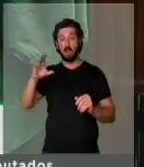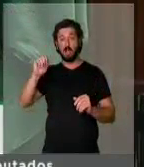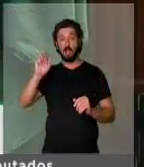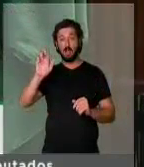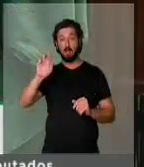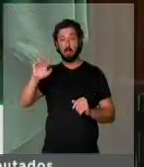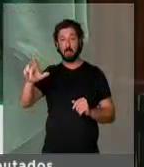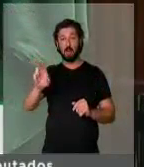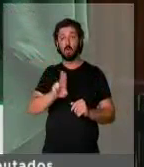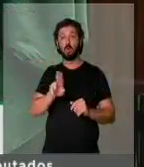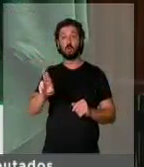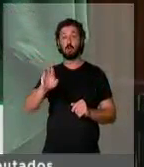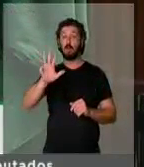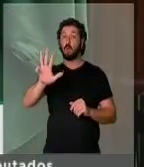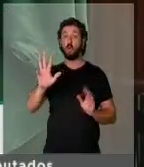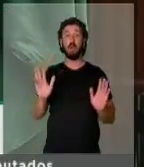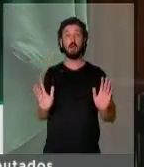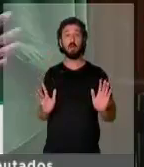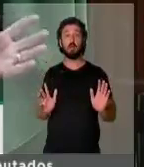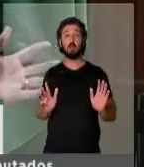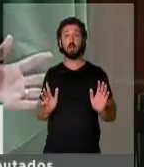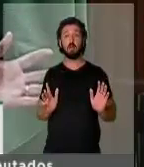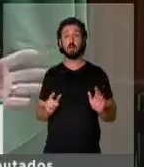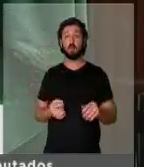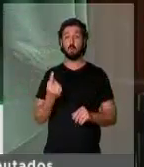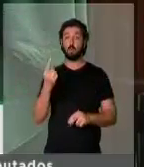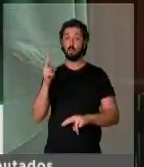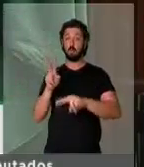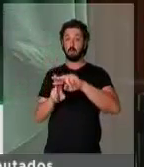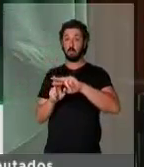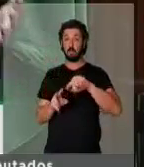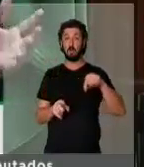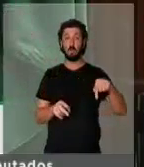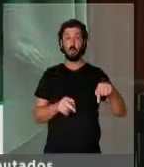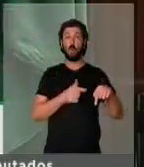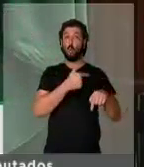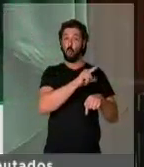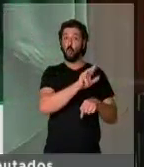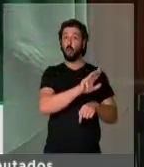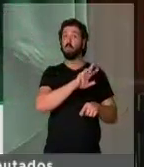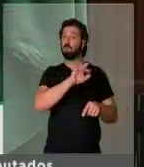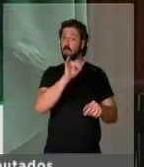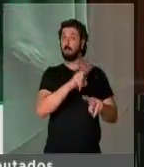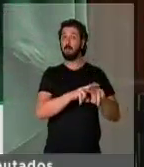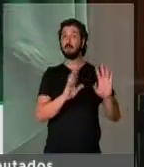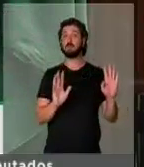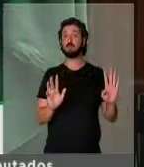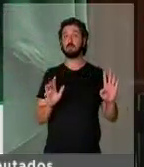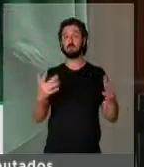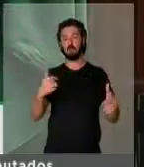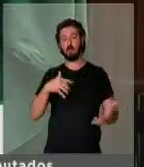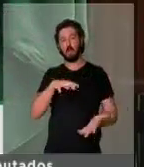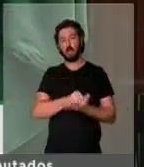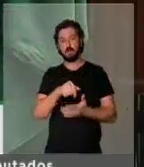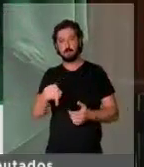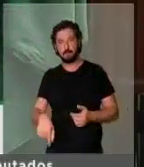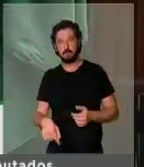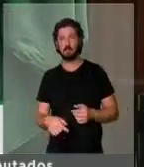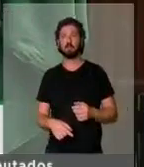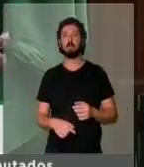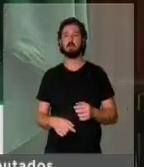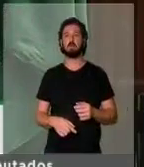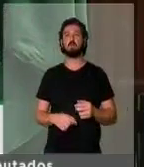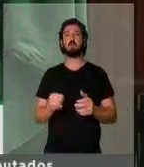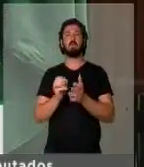Cabral chamava-se Luiz Inácio Lula da Silva. Um está preso e o outro em vias de ser preso. Então, aqui, para fazer o registro, para não